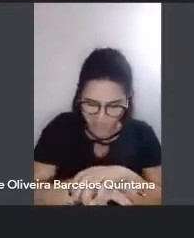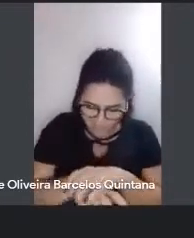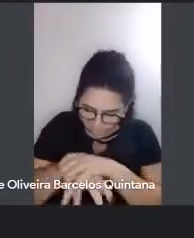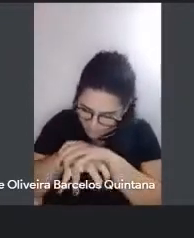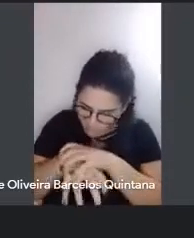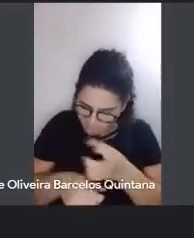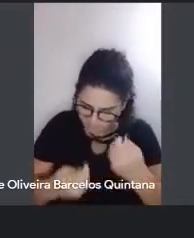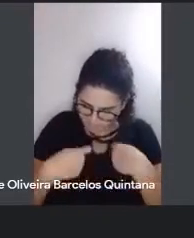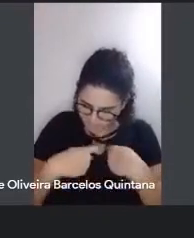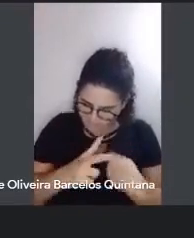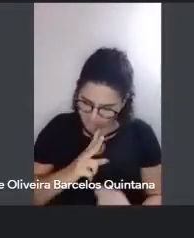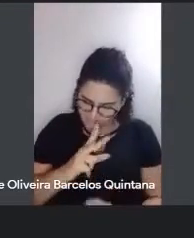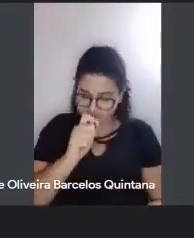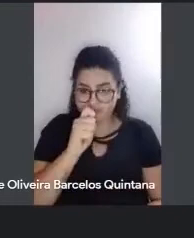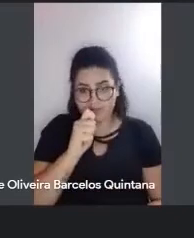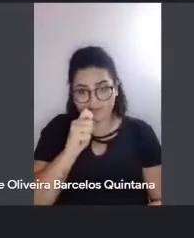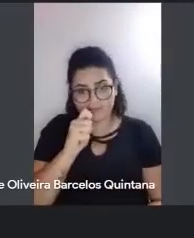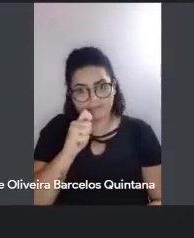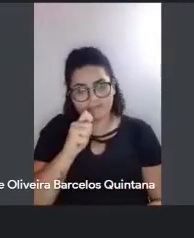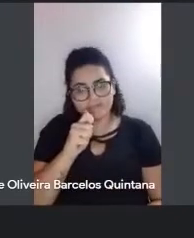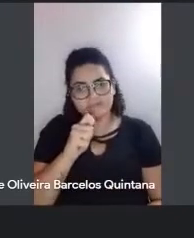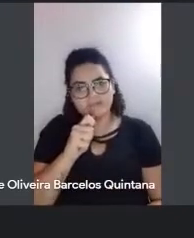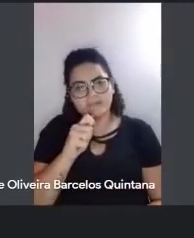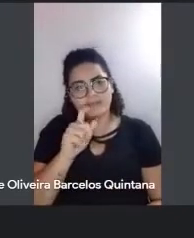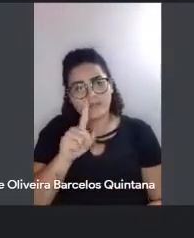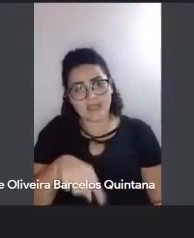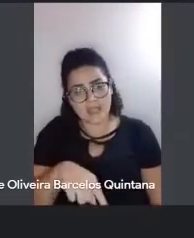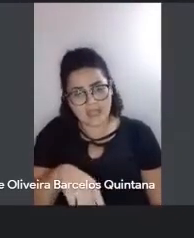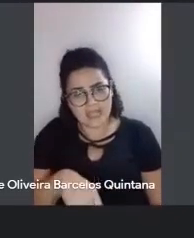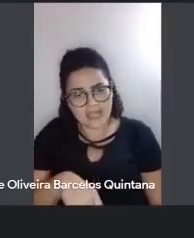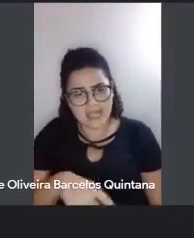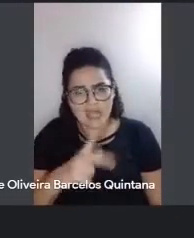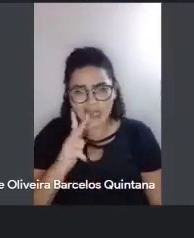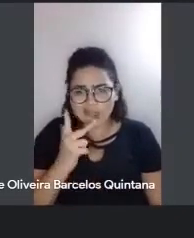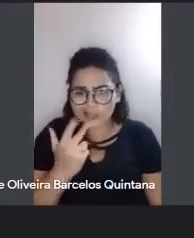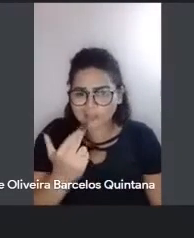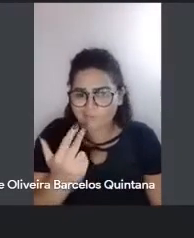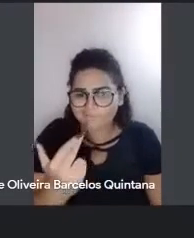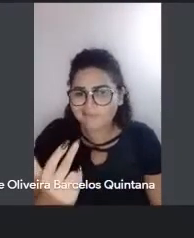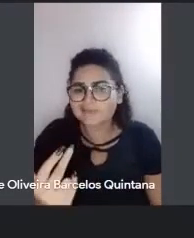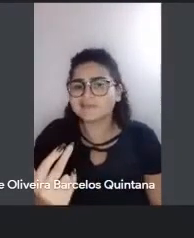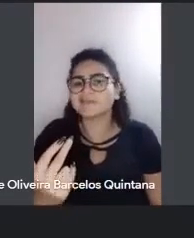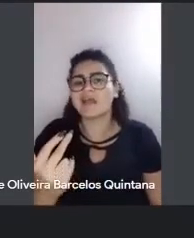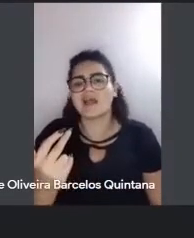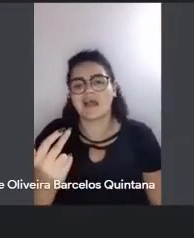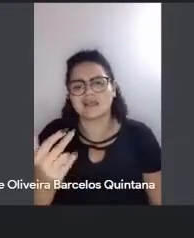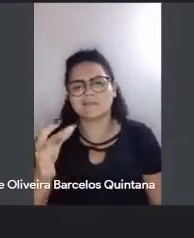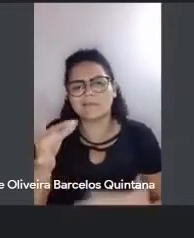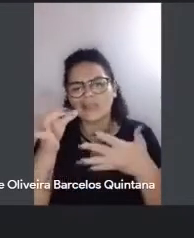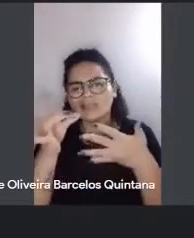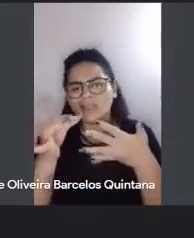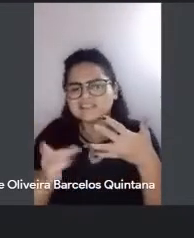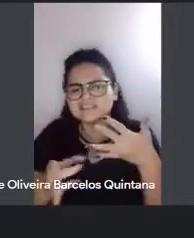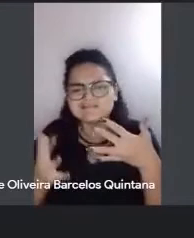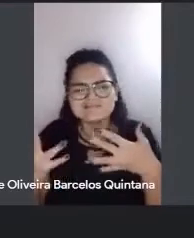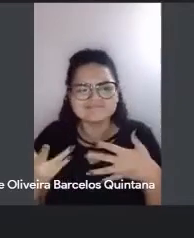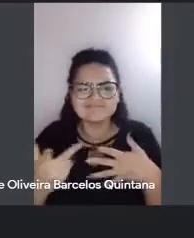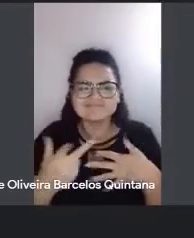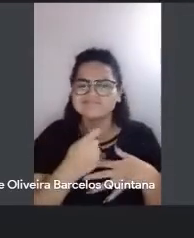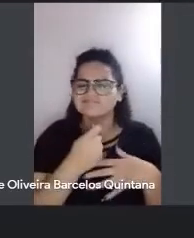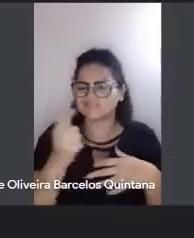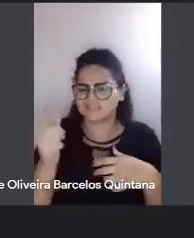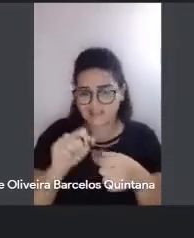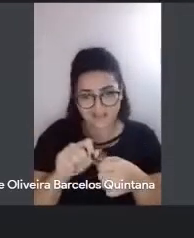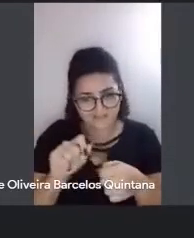eu vejo, assim, que, assim, era tão novidade, essas descrições, né, porque o que ele está fazendo